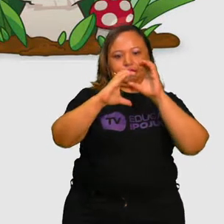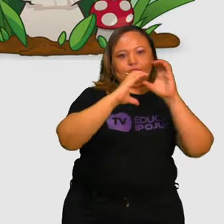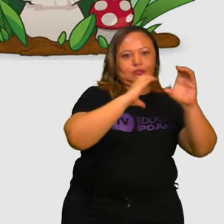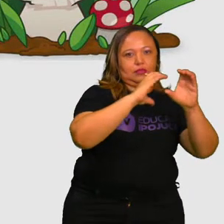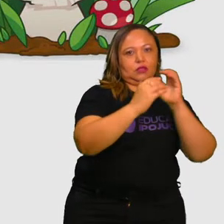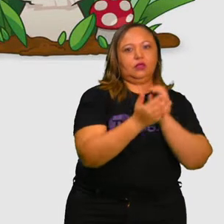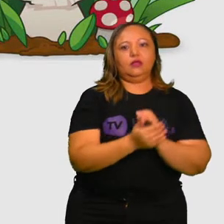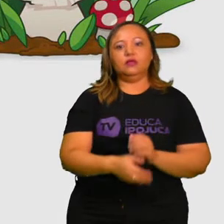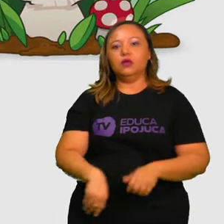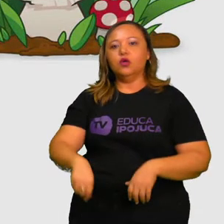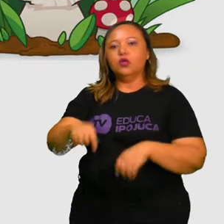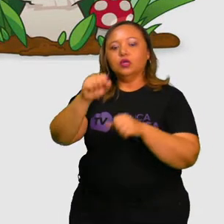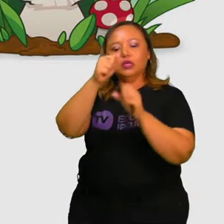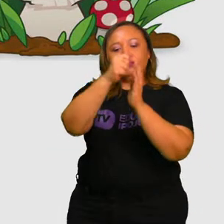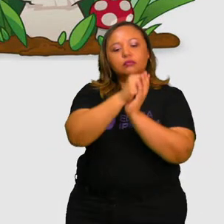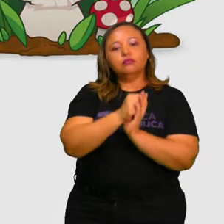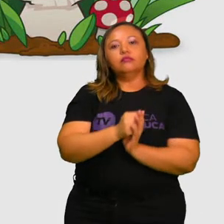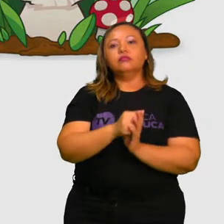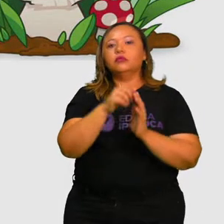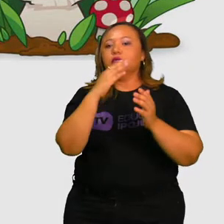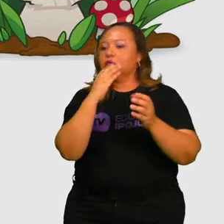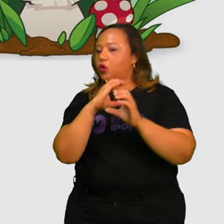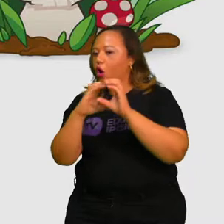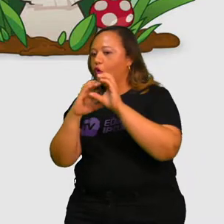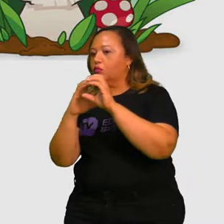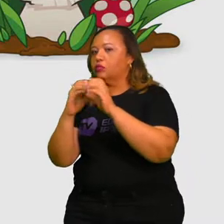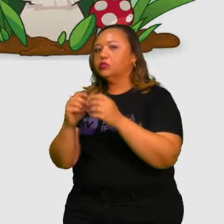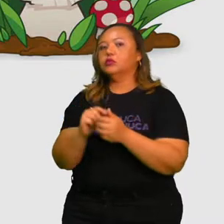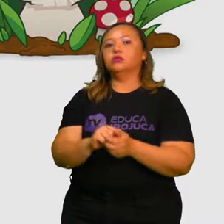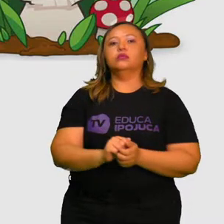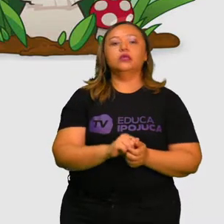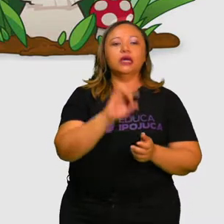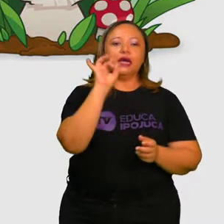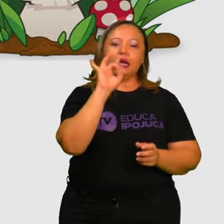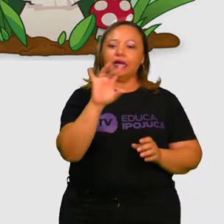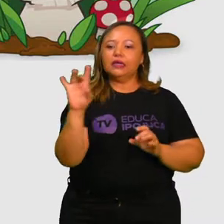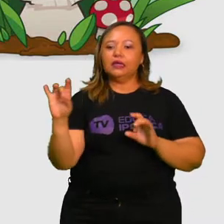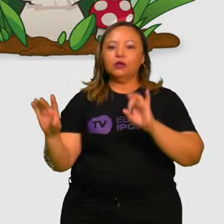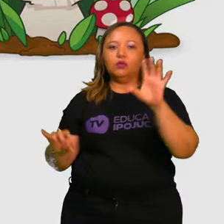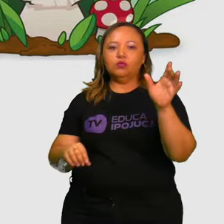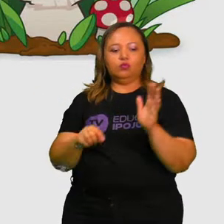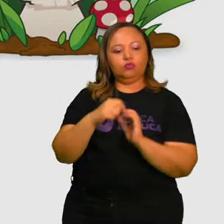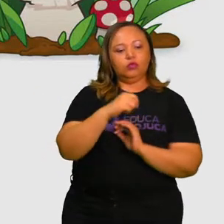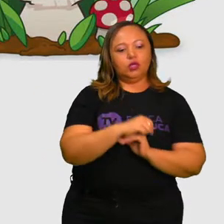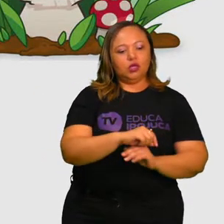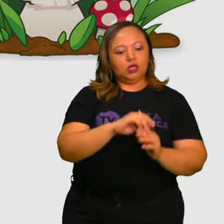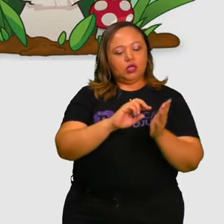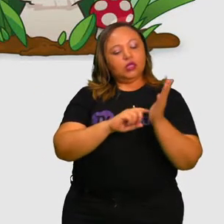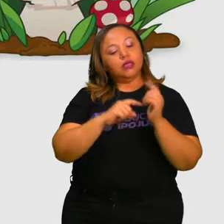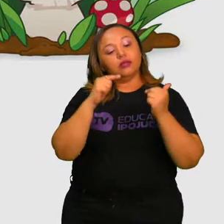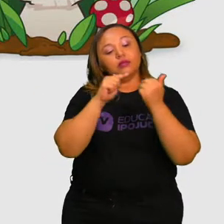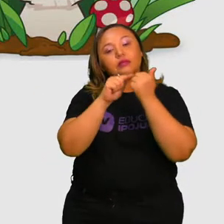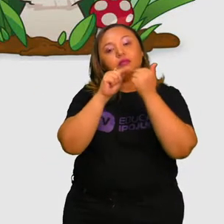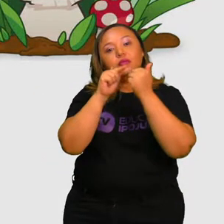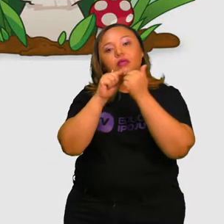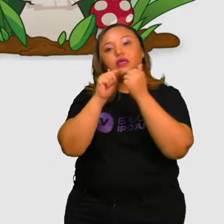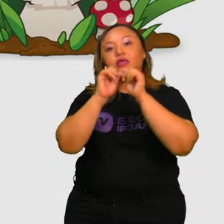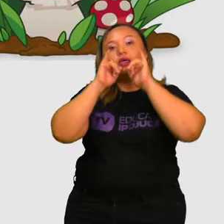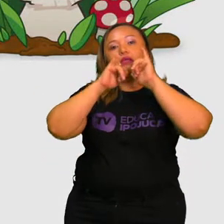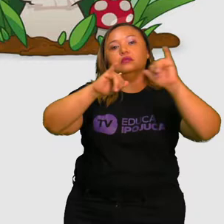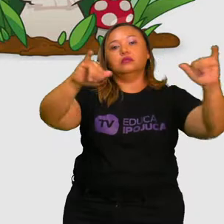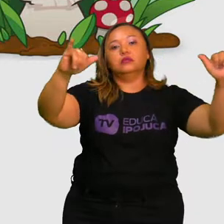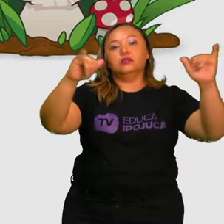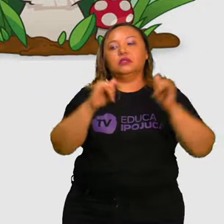característicos definidos por composições funcionais, objetivos, enunciativos e